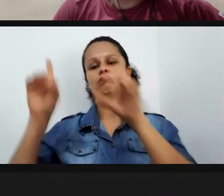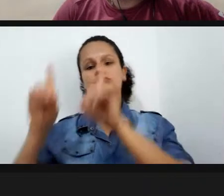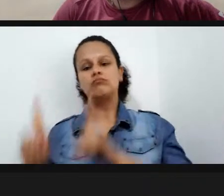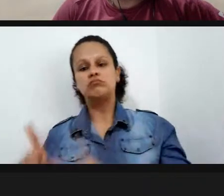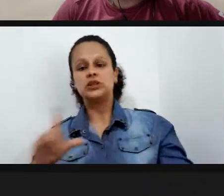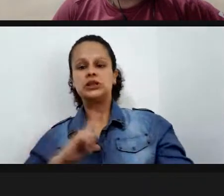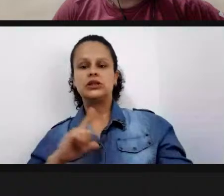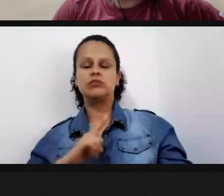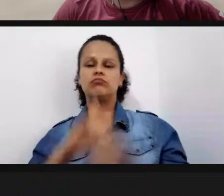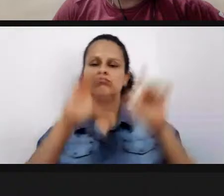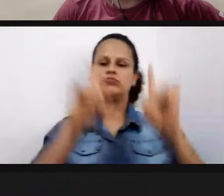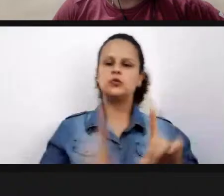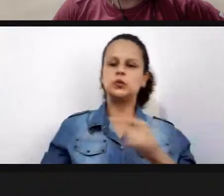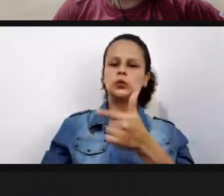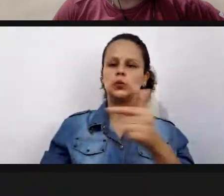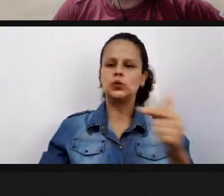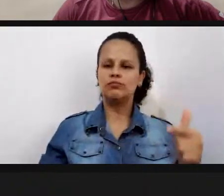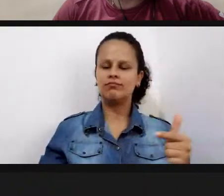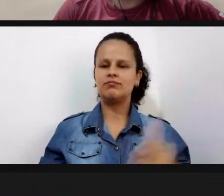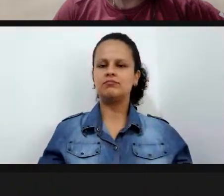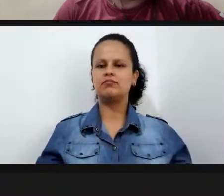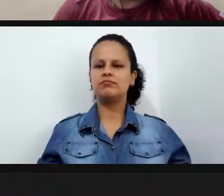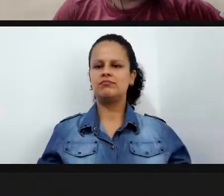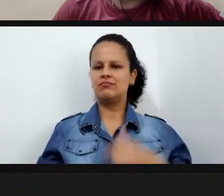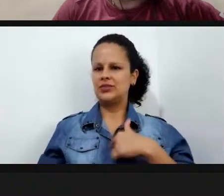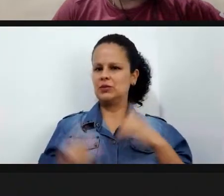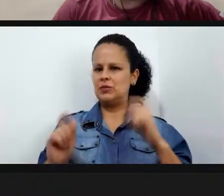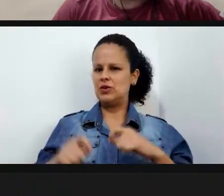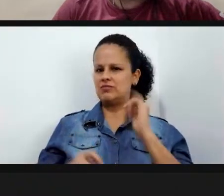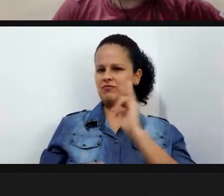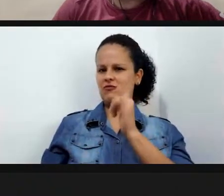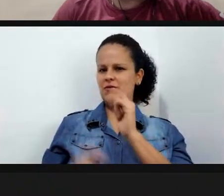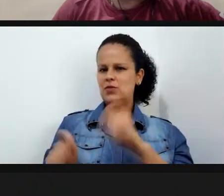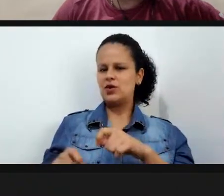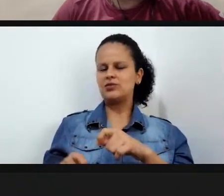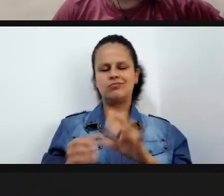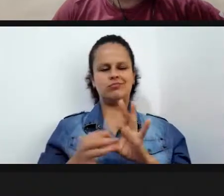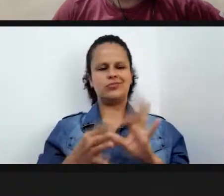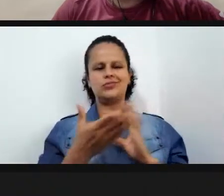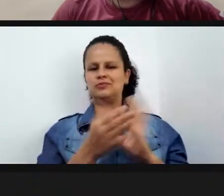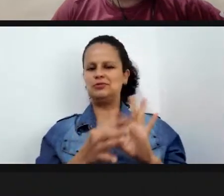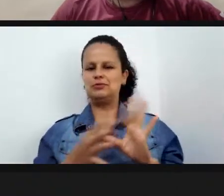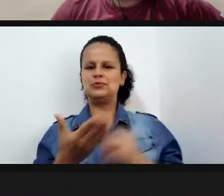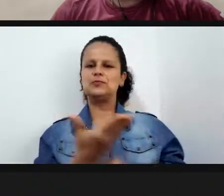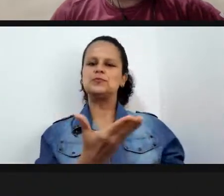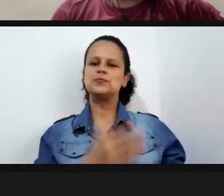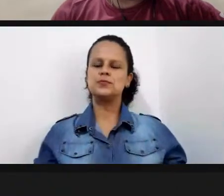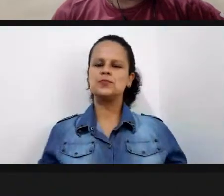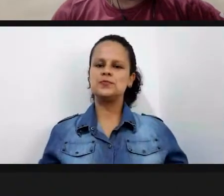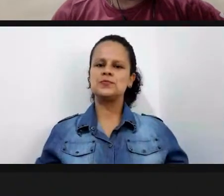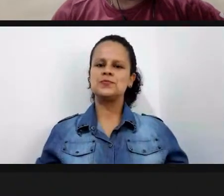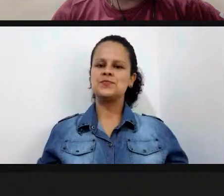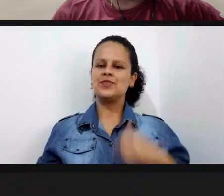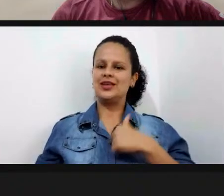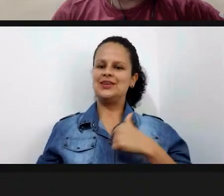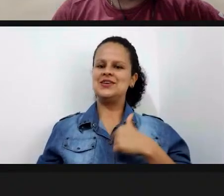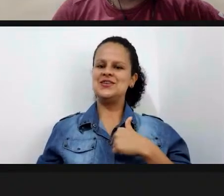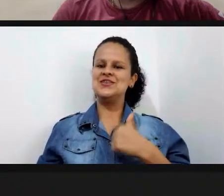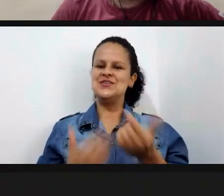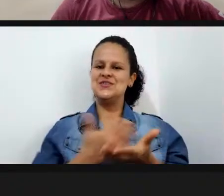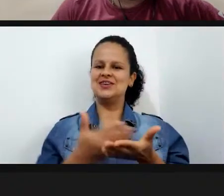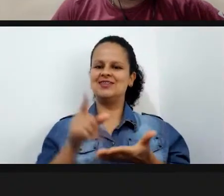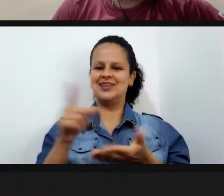eu acho eu posso falar Fica à vontade fica à vontade eu levanto você corta eu